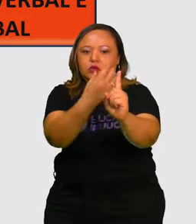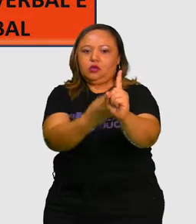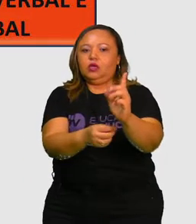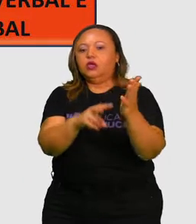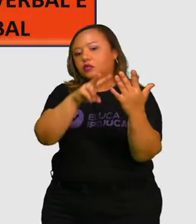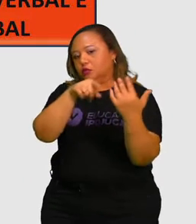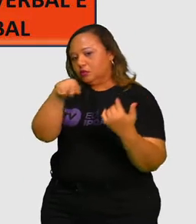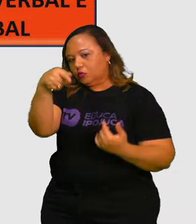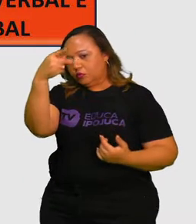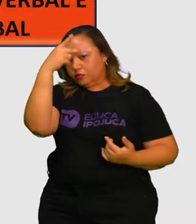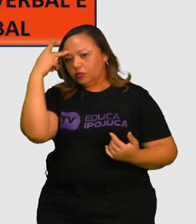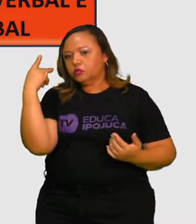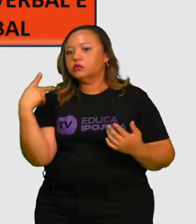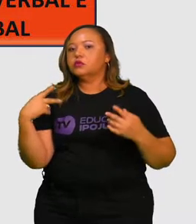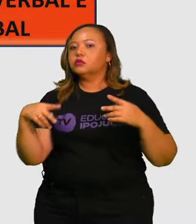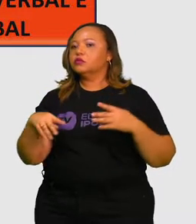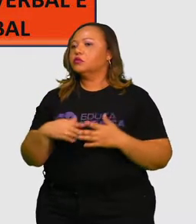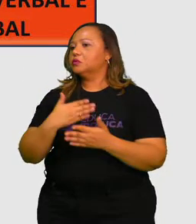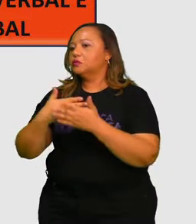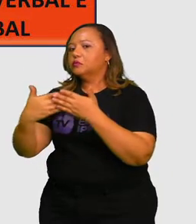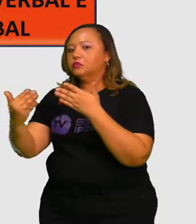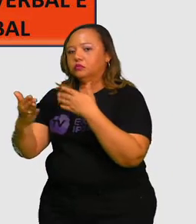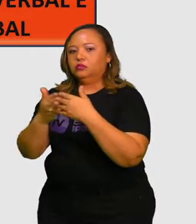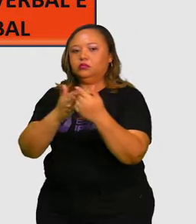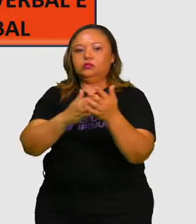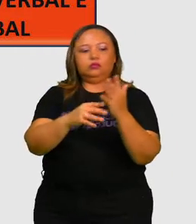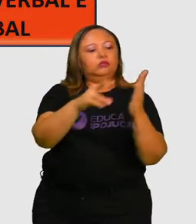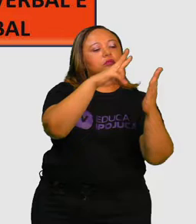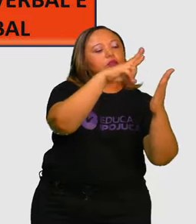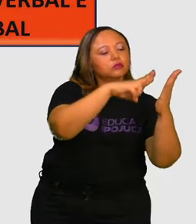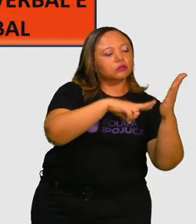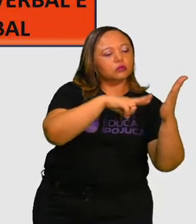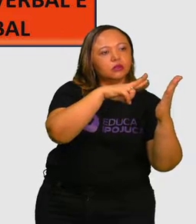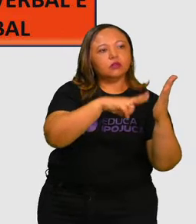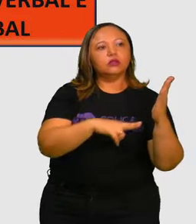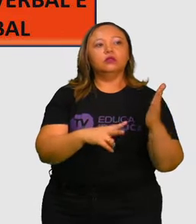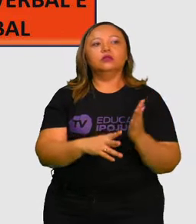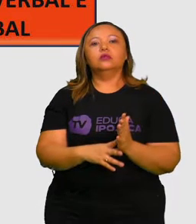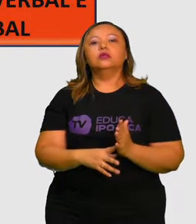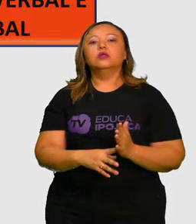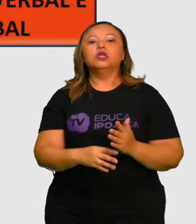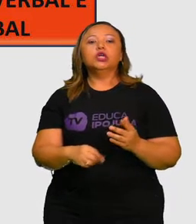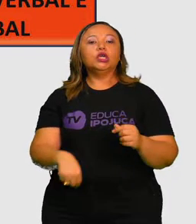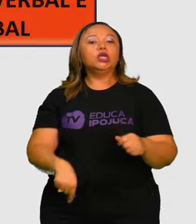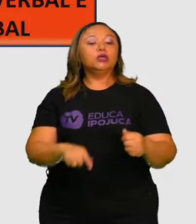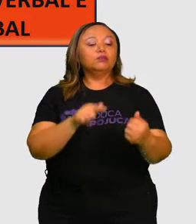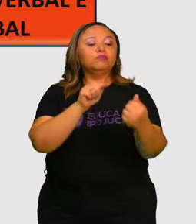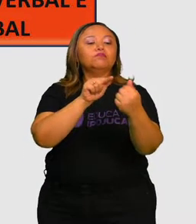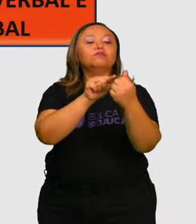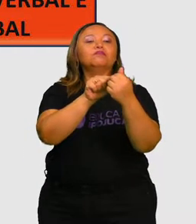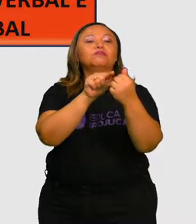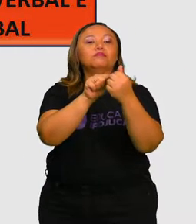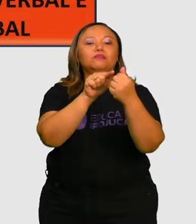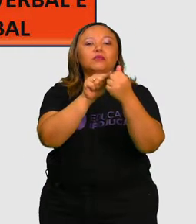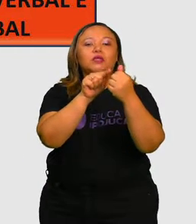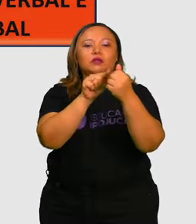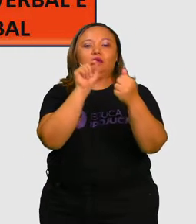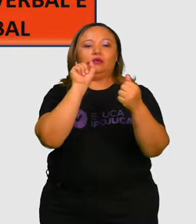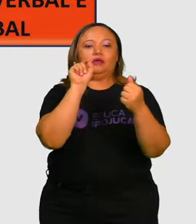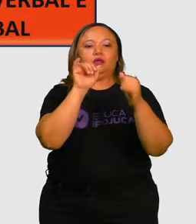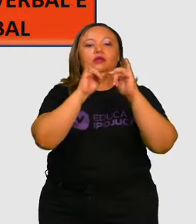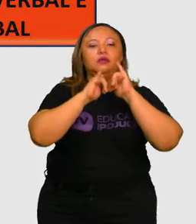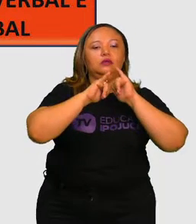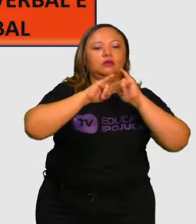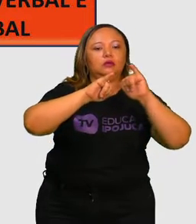leitores não especialistas, como nós, por exemplo, com qual intenção diz? Na intenção de informar algum